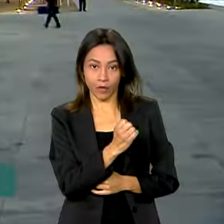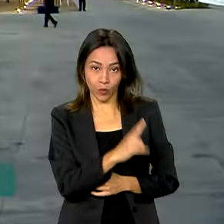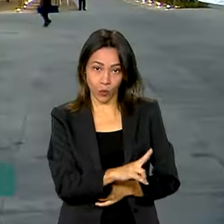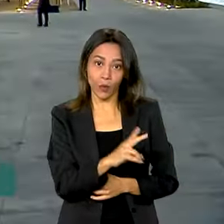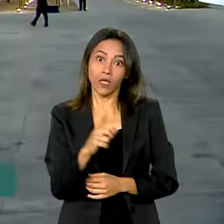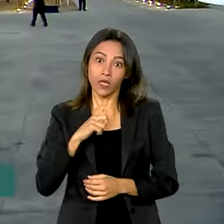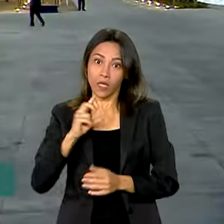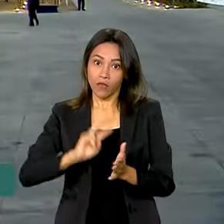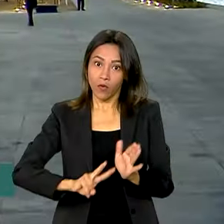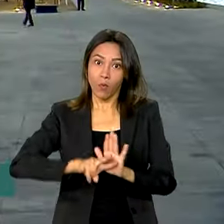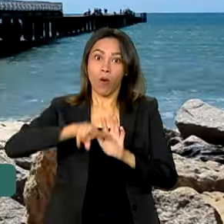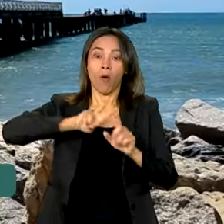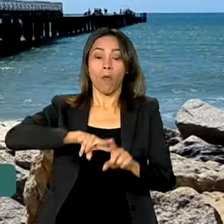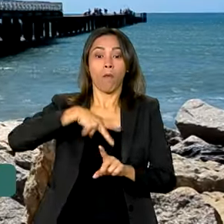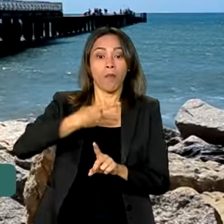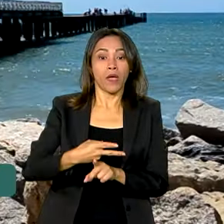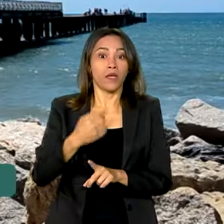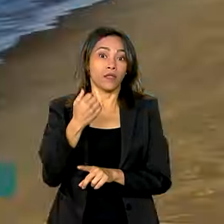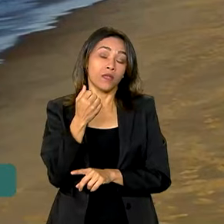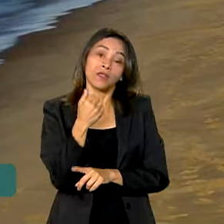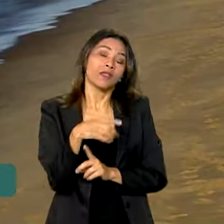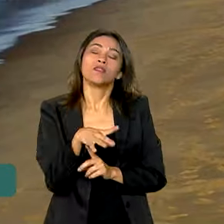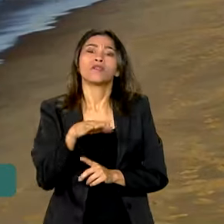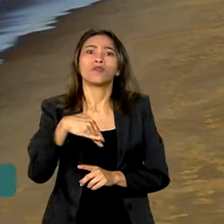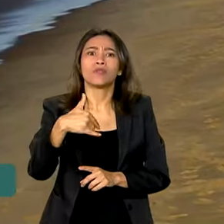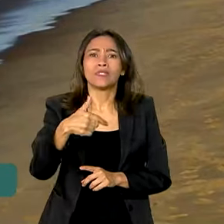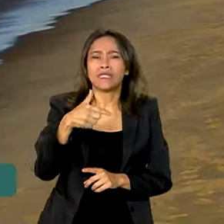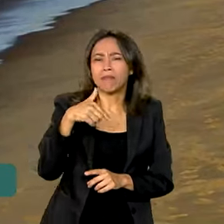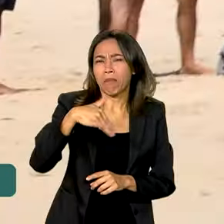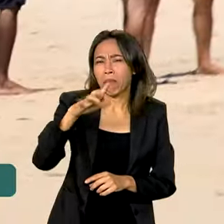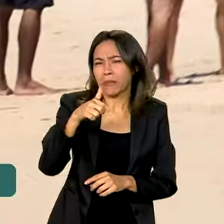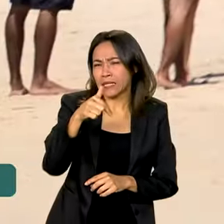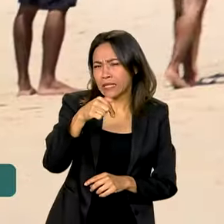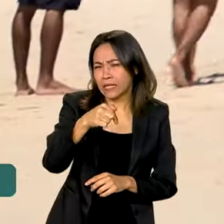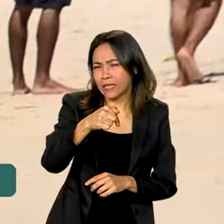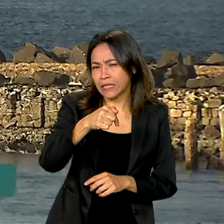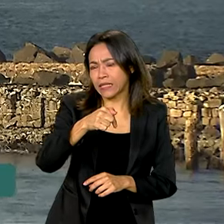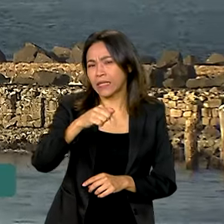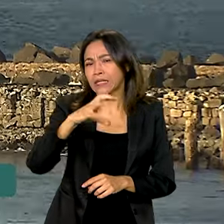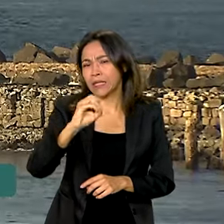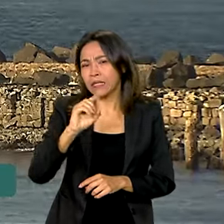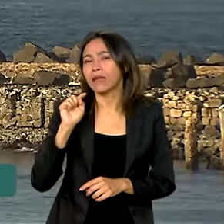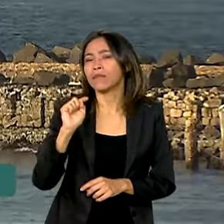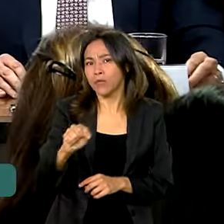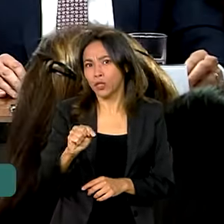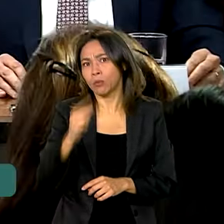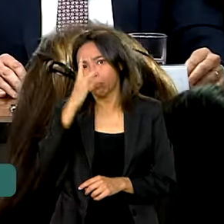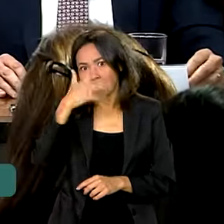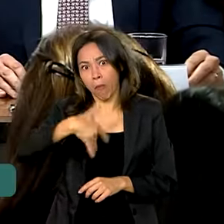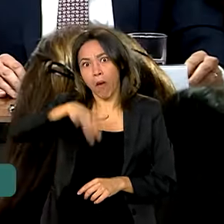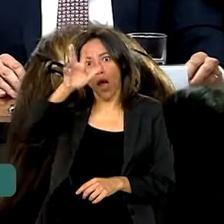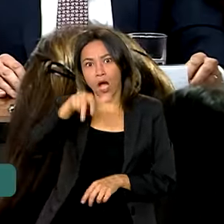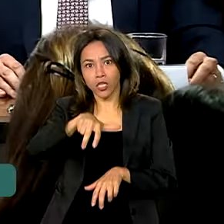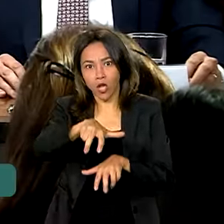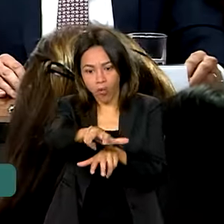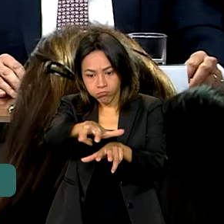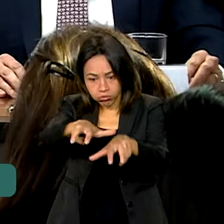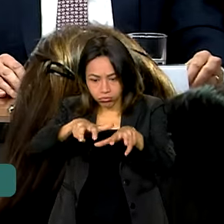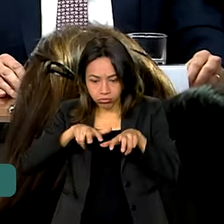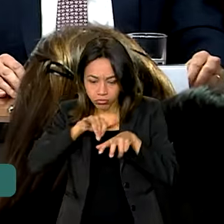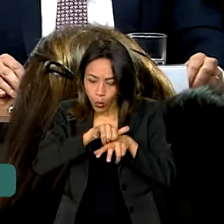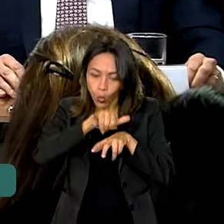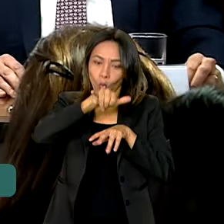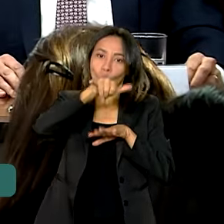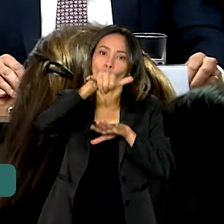70 mil 222 novos assentos em voos internacionais para o Brasil. É um resultado absolutamente